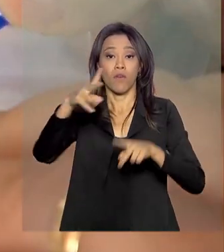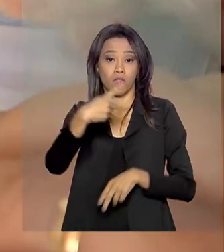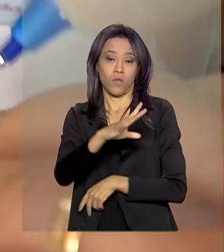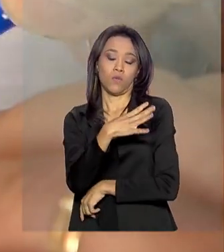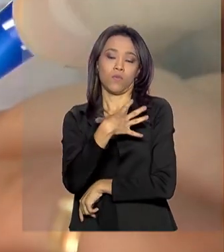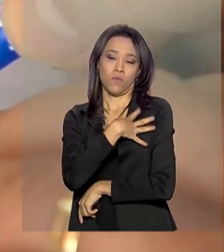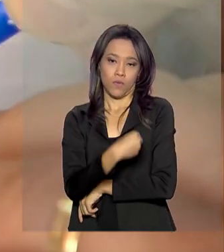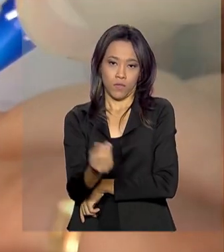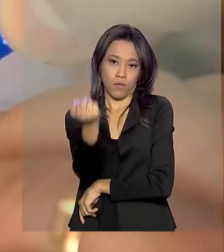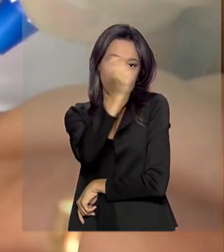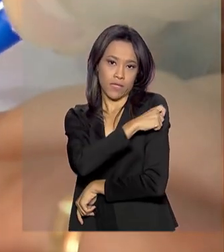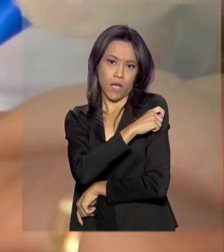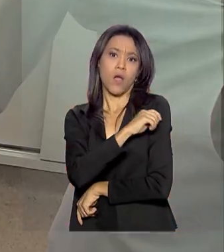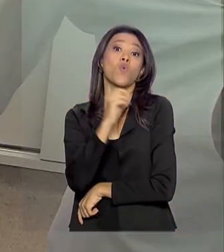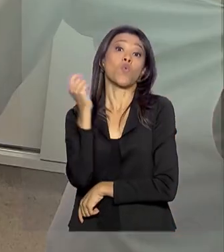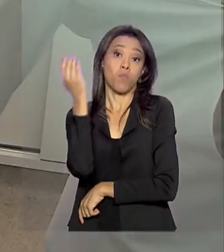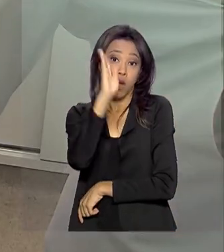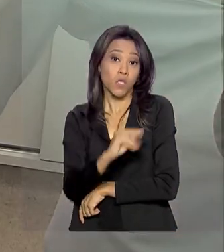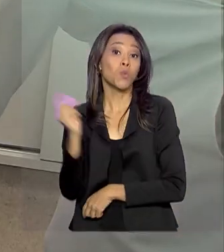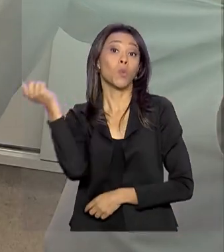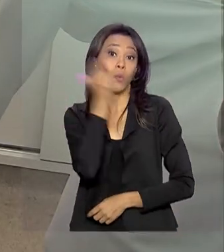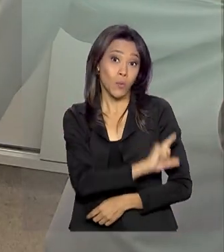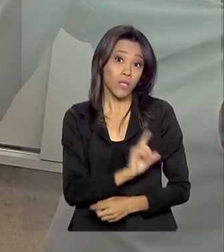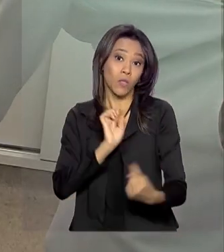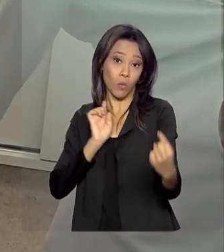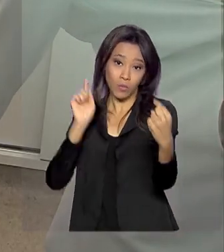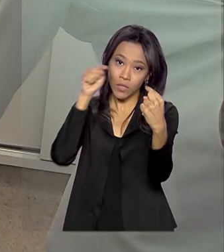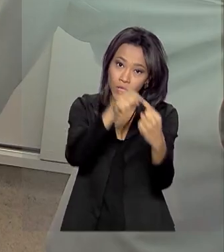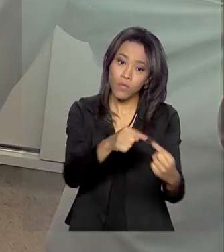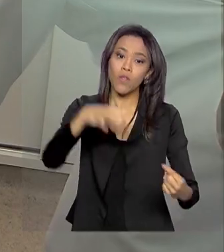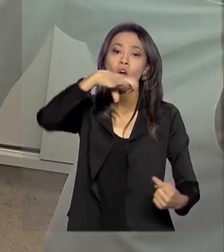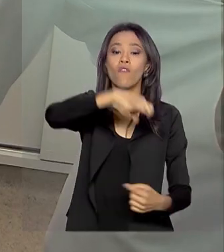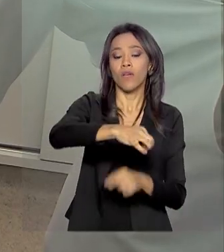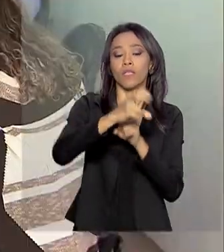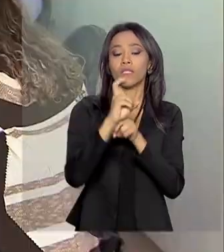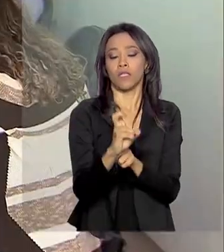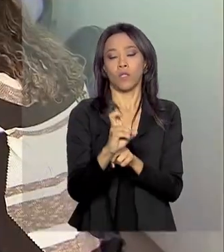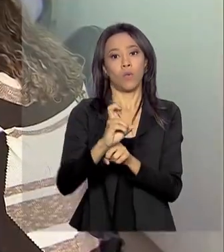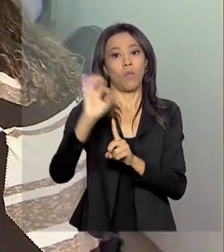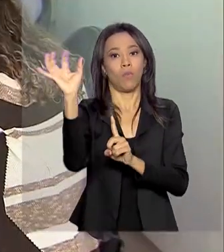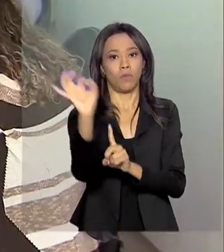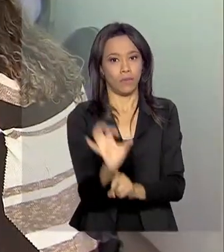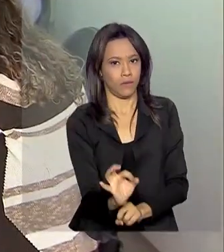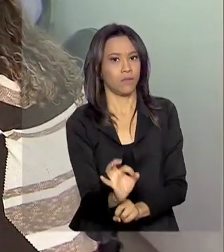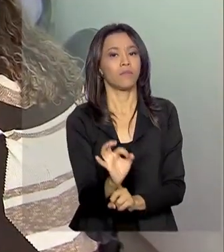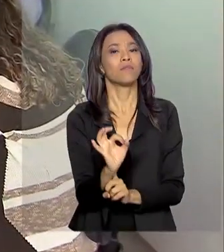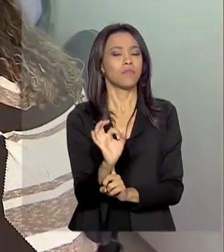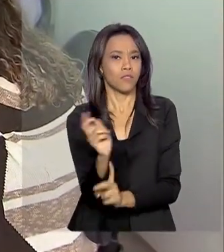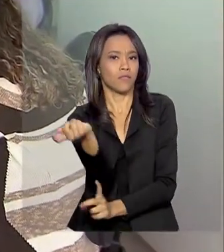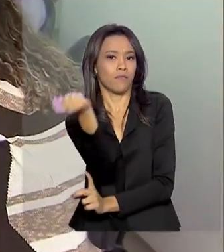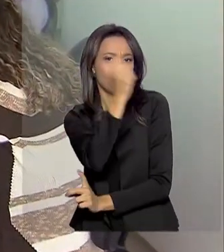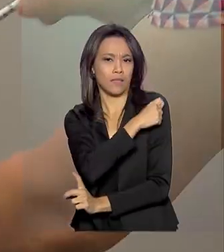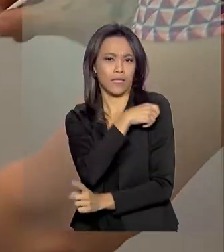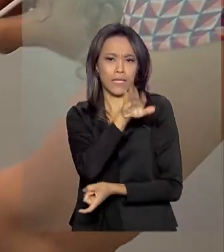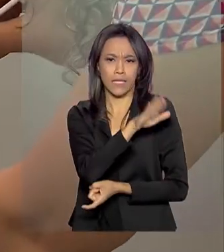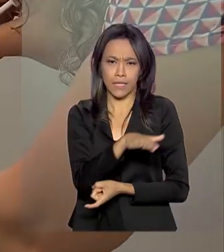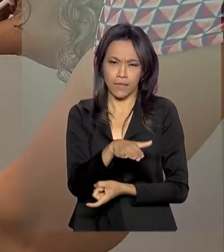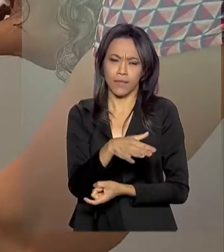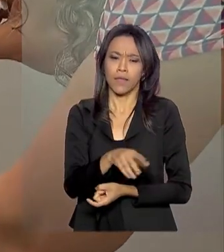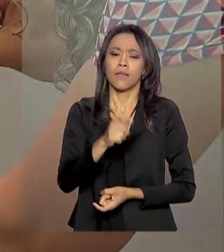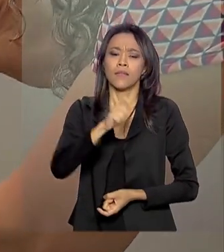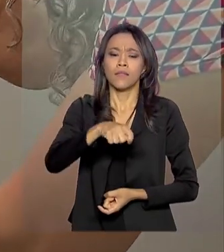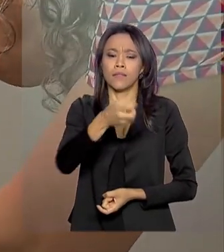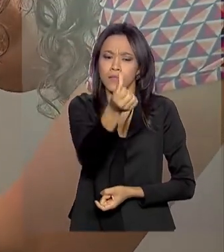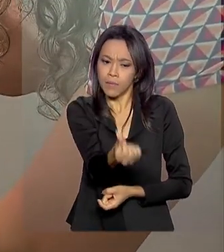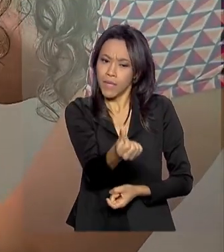Brasil atingiu a meta de vacinação contra o sarampo com 95% de cobertura vacinal em crianças de seis